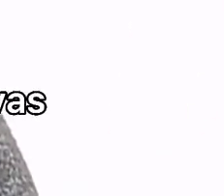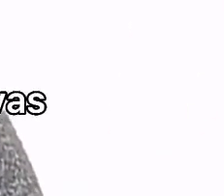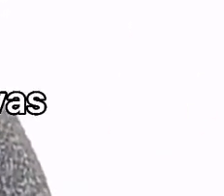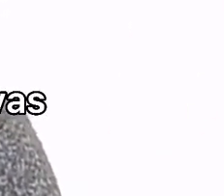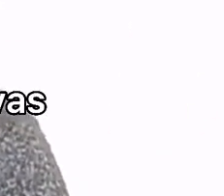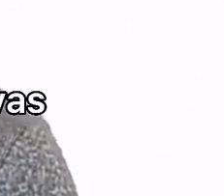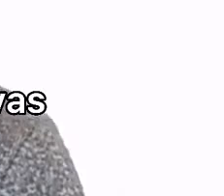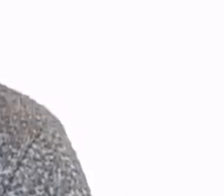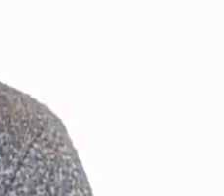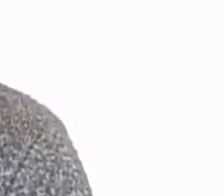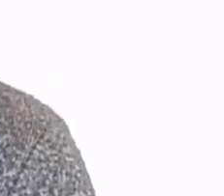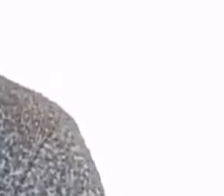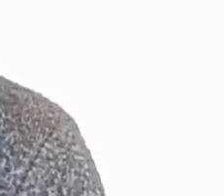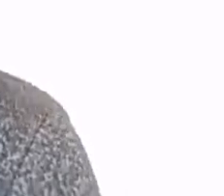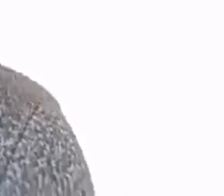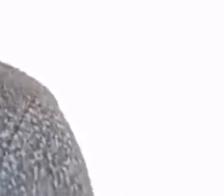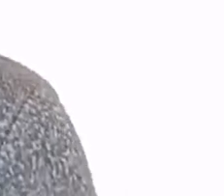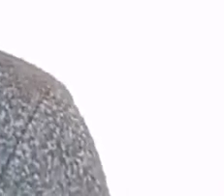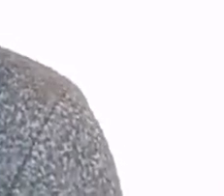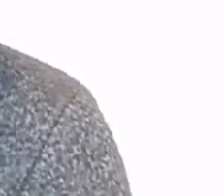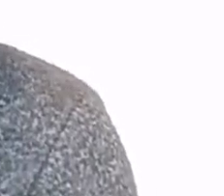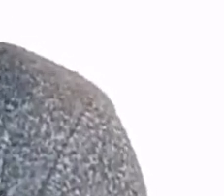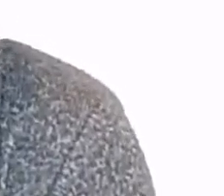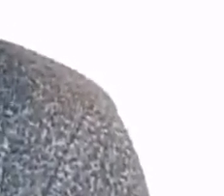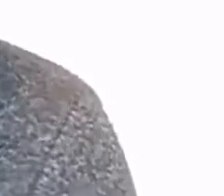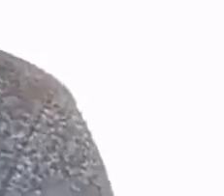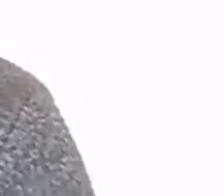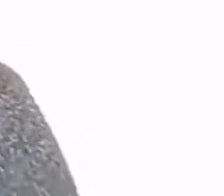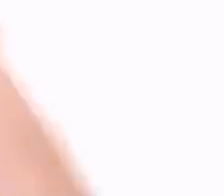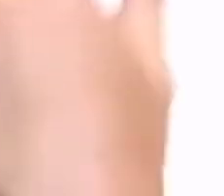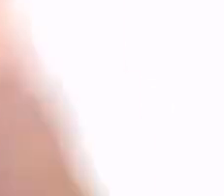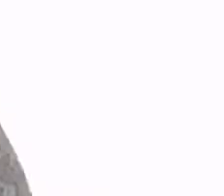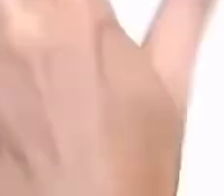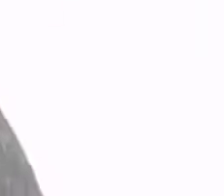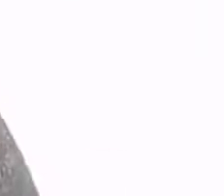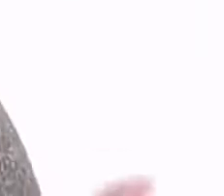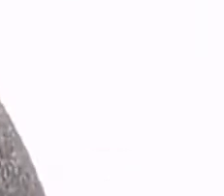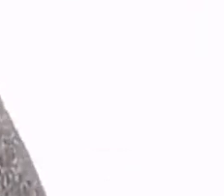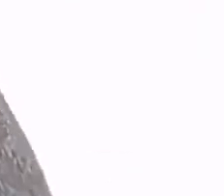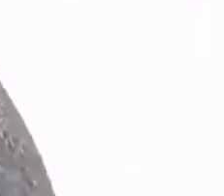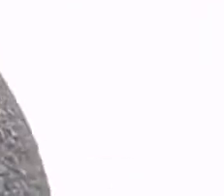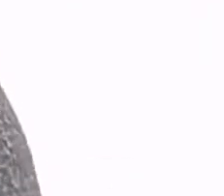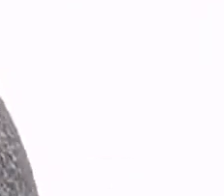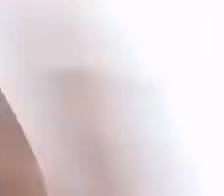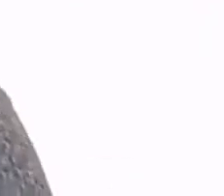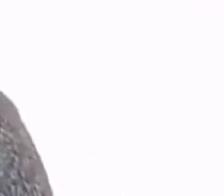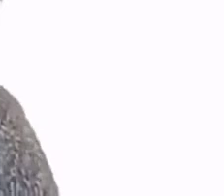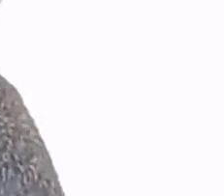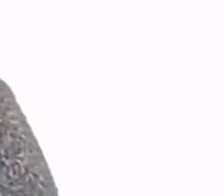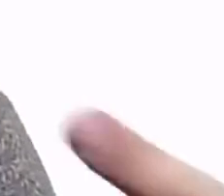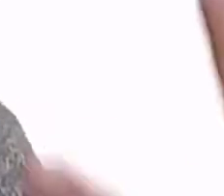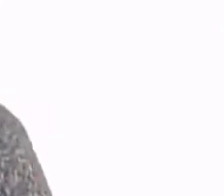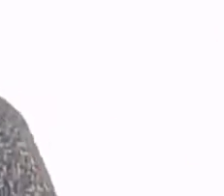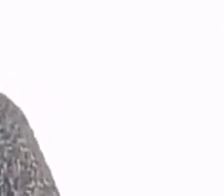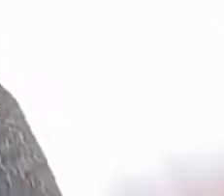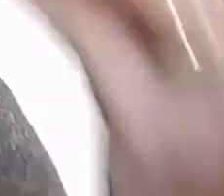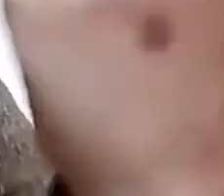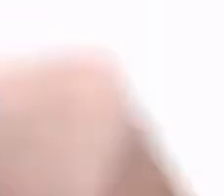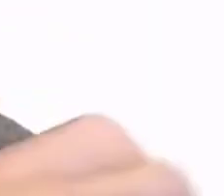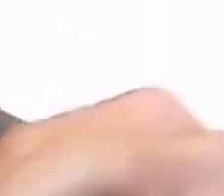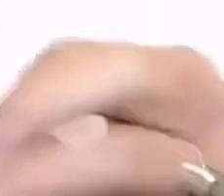e colocando suas perspectivas, suas reflexões, mas conversando. E todas essas